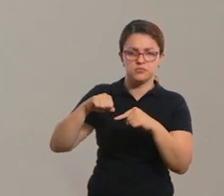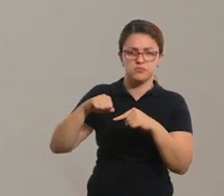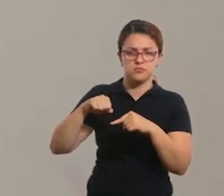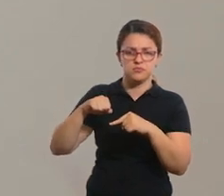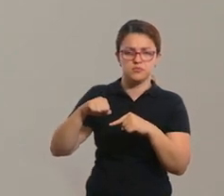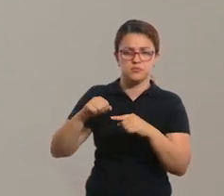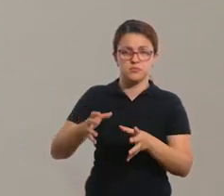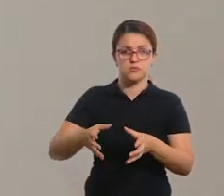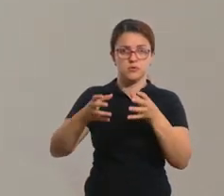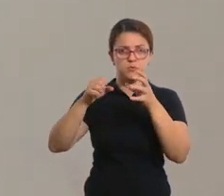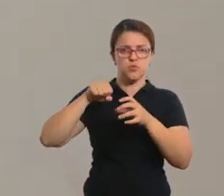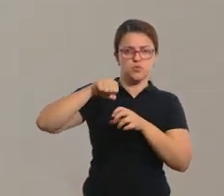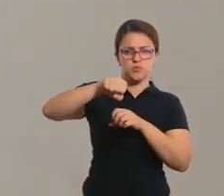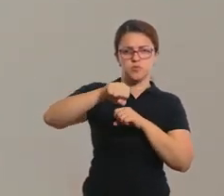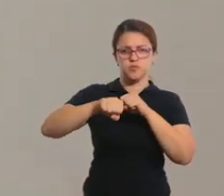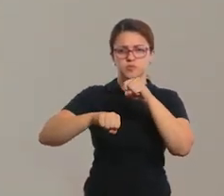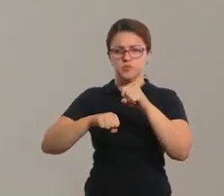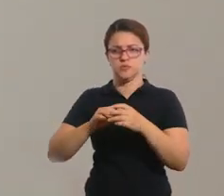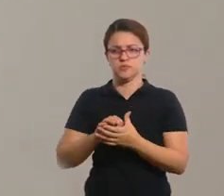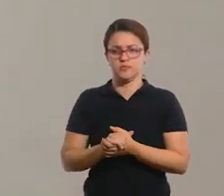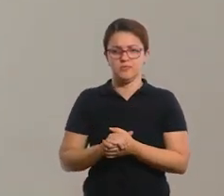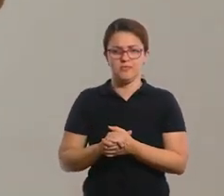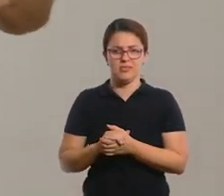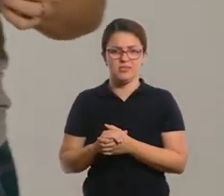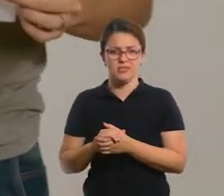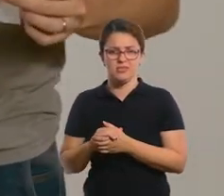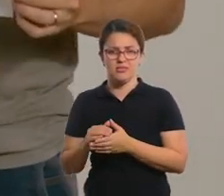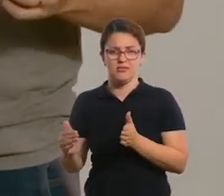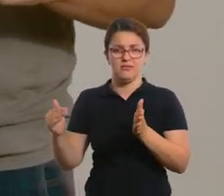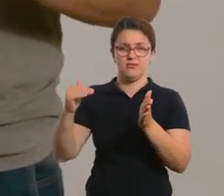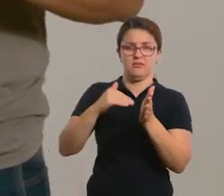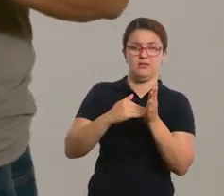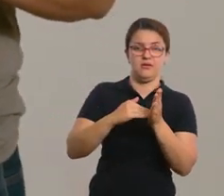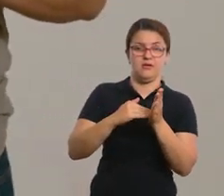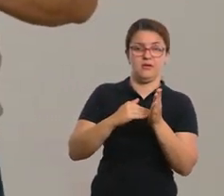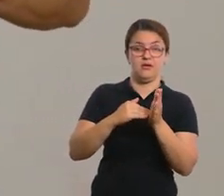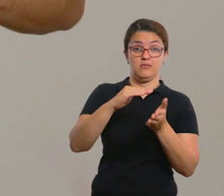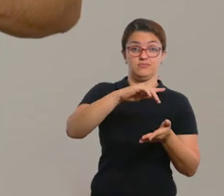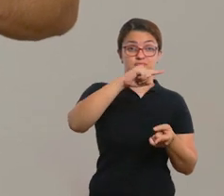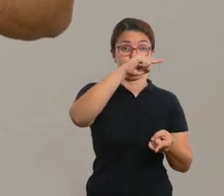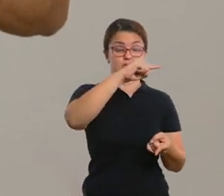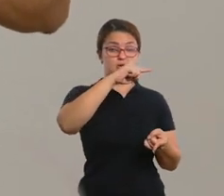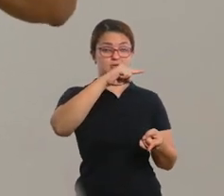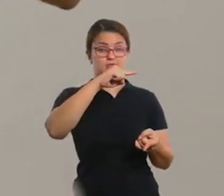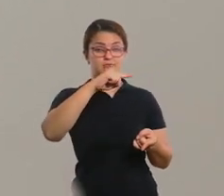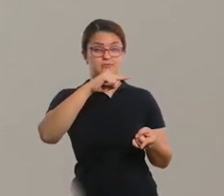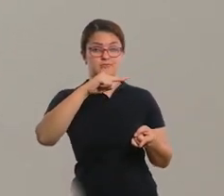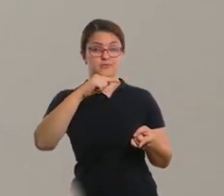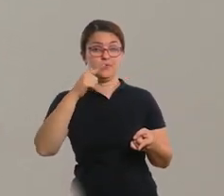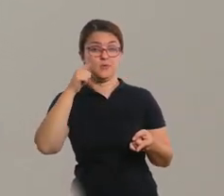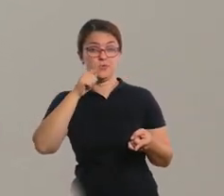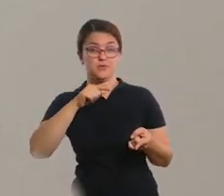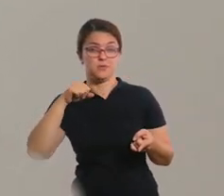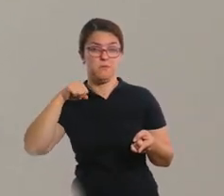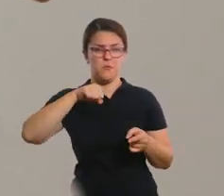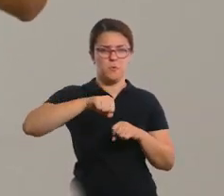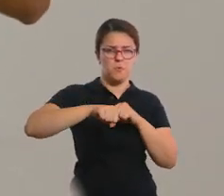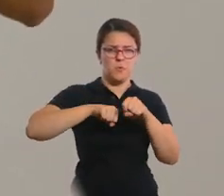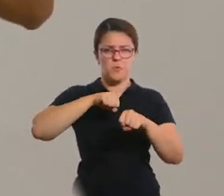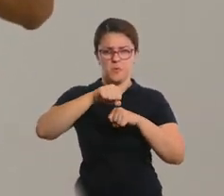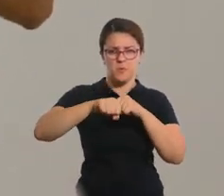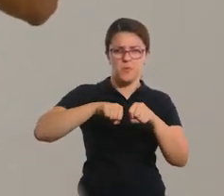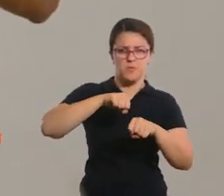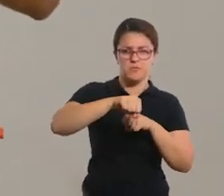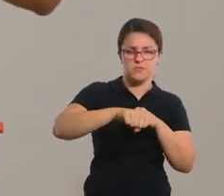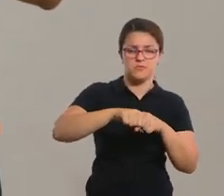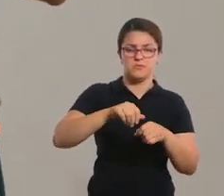golpes, socos na bexiga até chegar à garrafa e derrubar a garrafa com o soco, que é